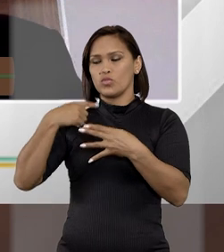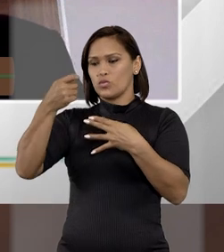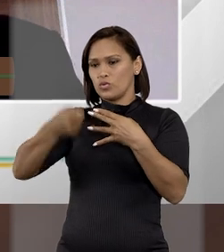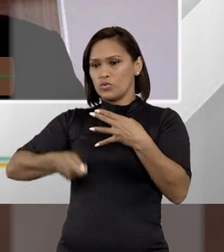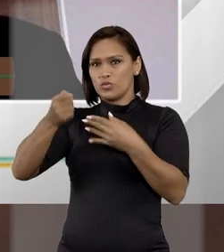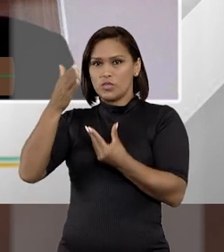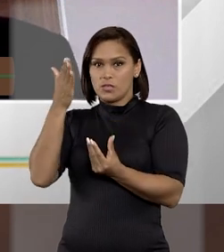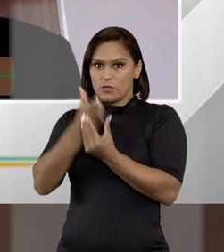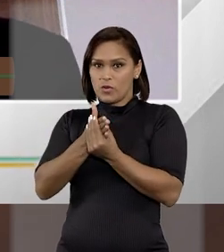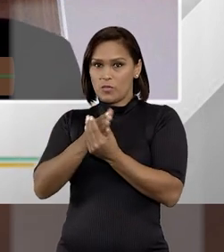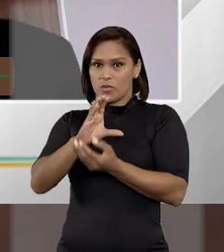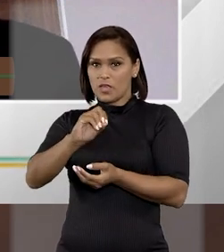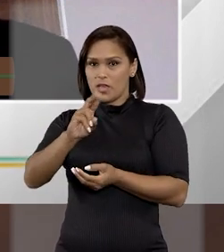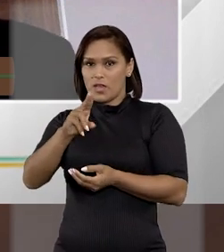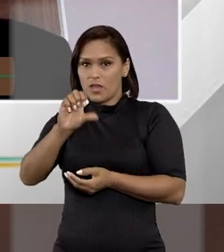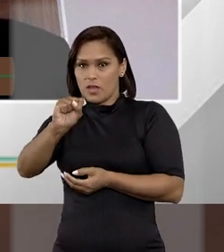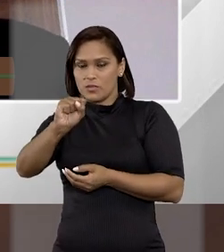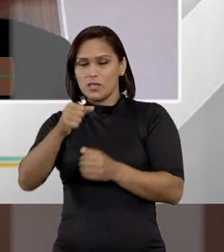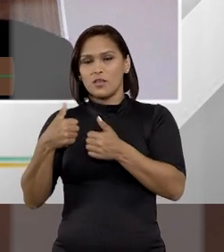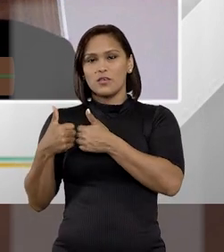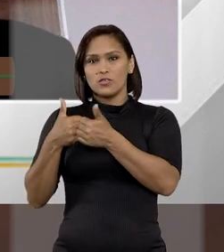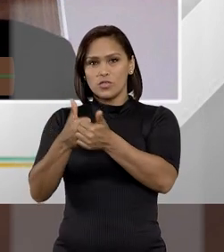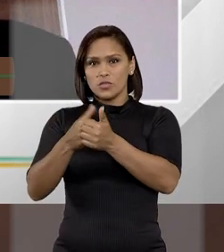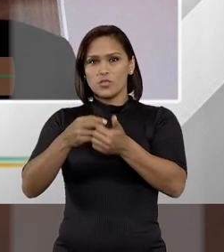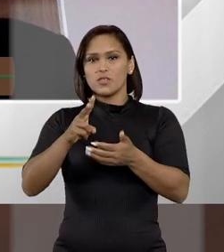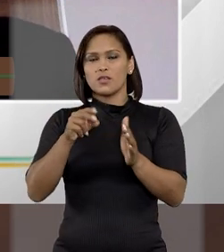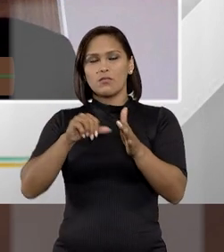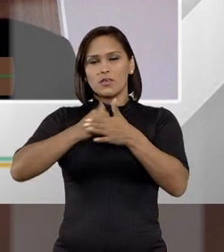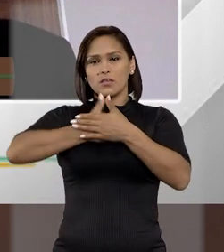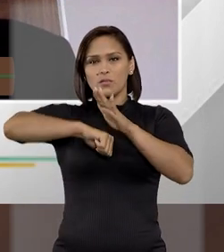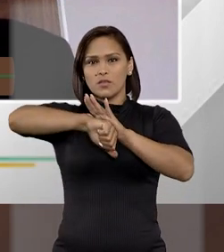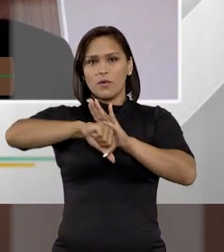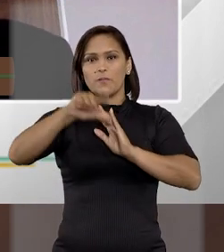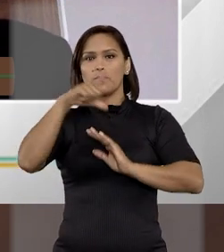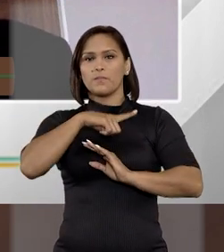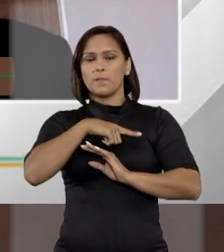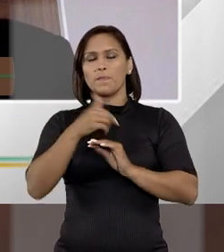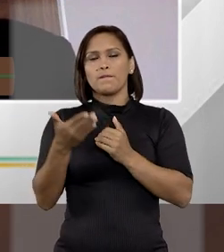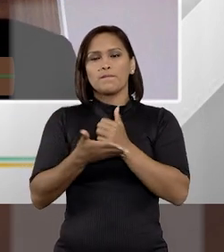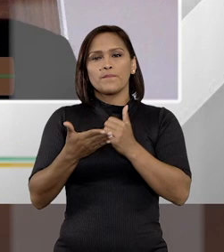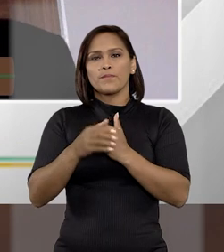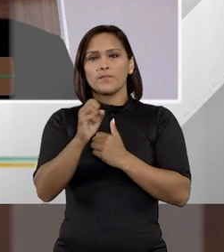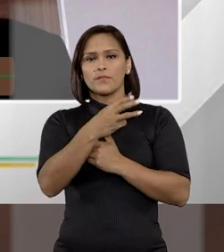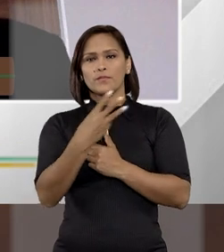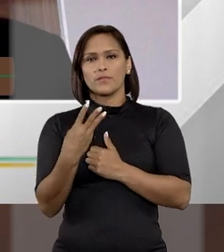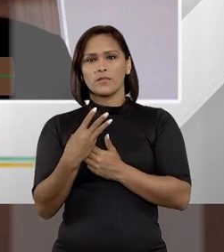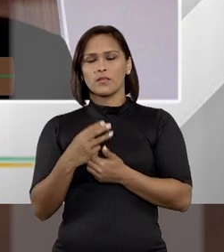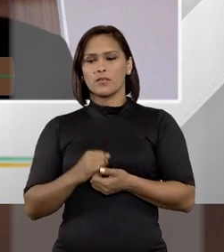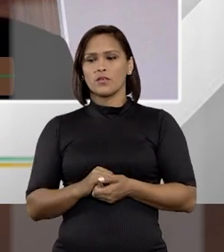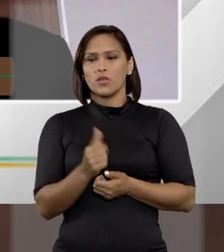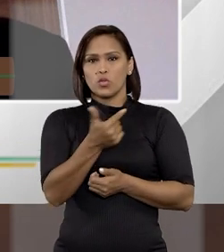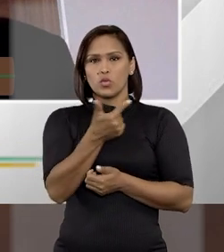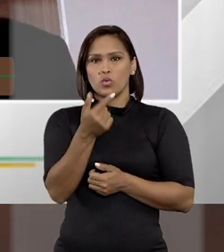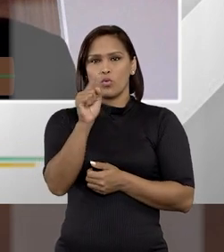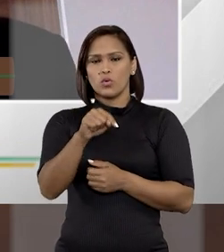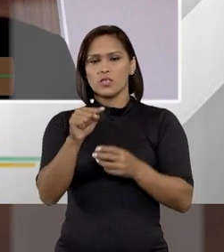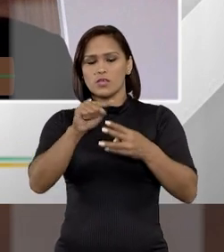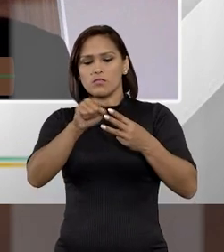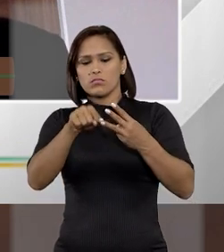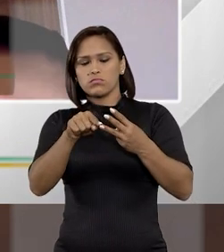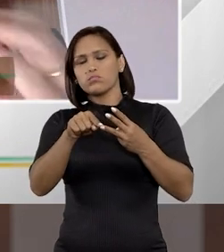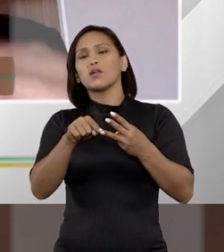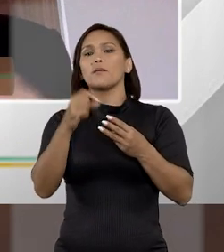figura do juiz da causa, o juiz que vai cuidar da instrução criminal. E aí ele vai ter, basicamente, são duas